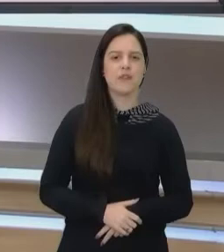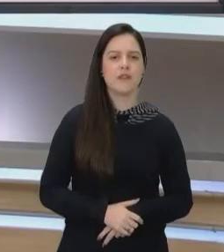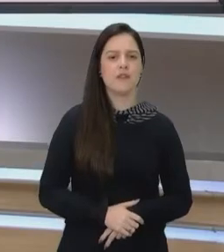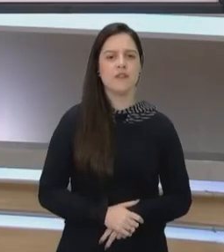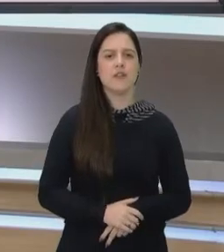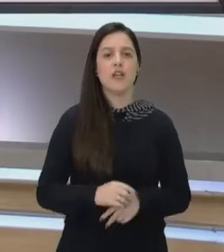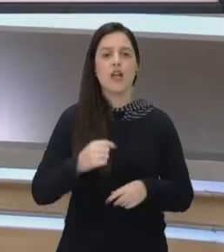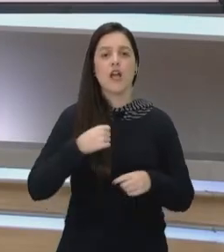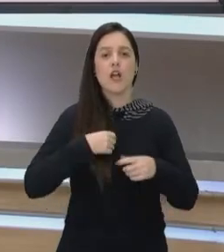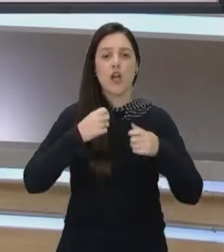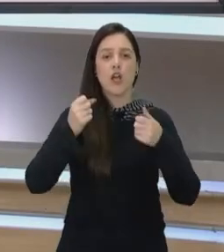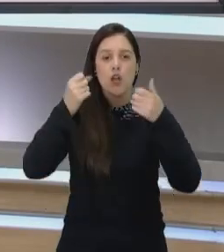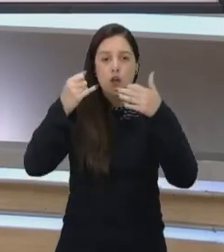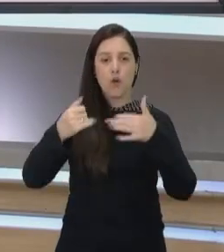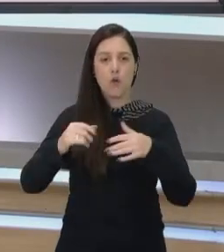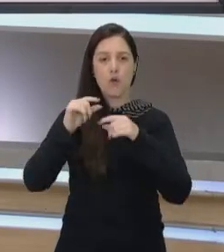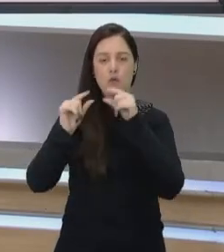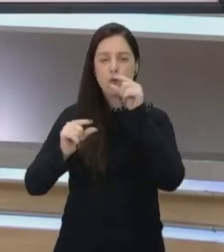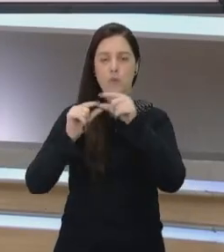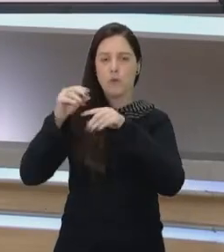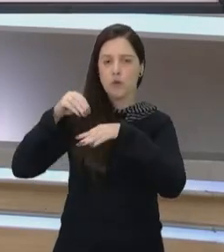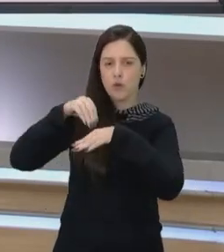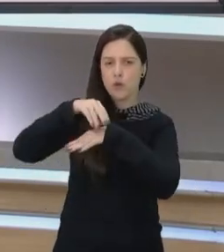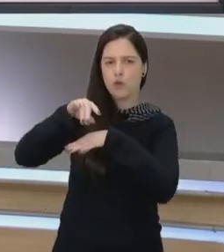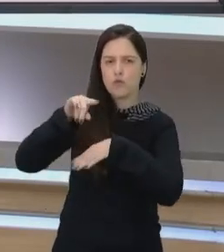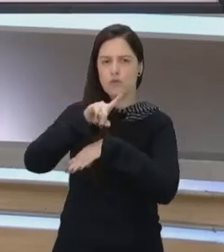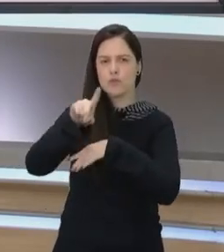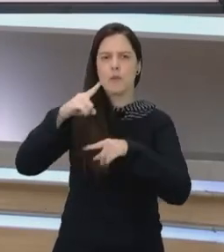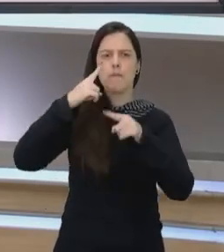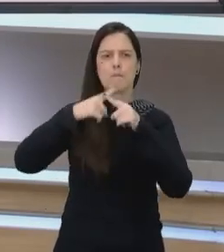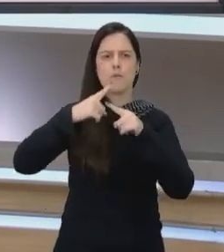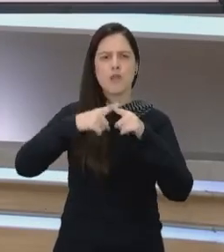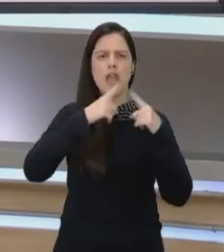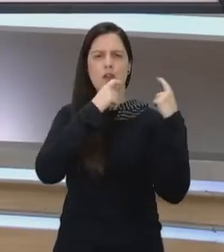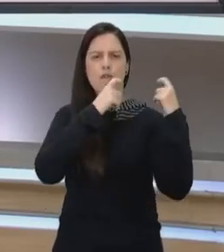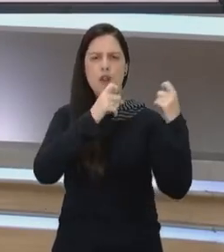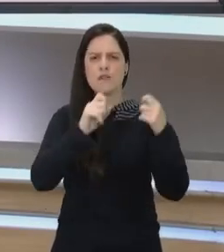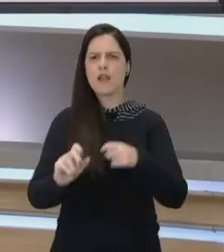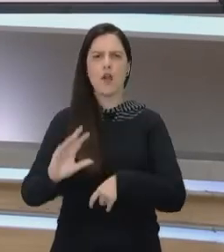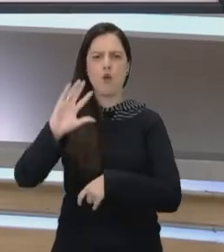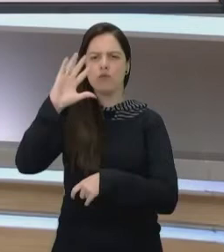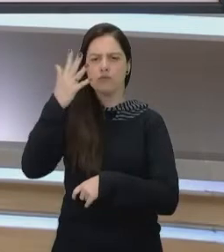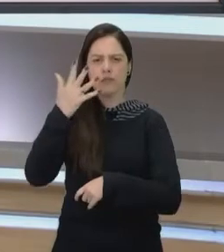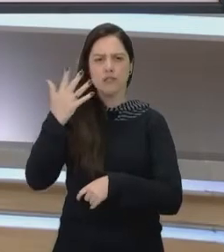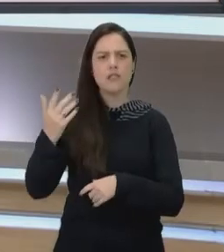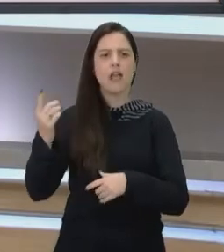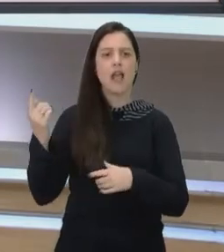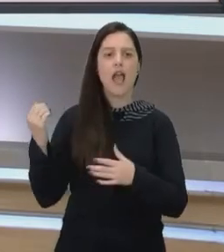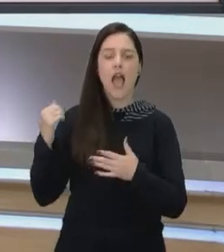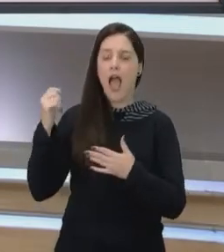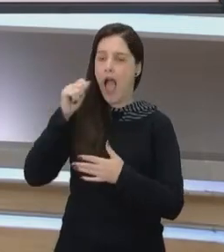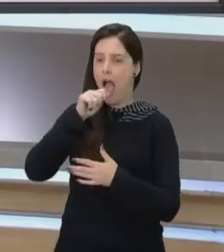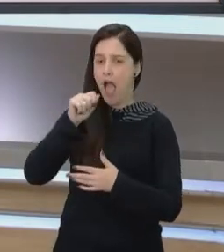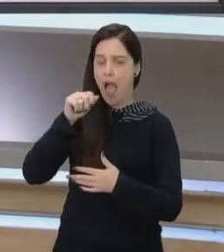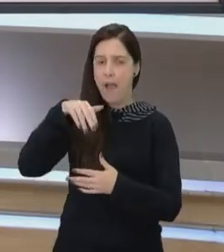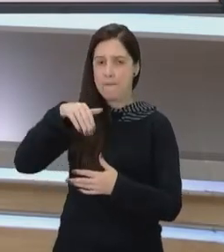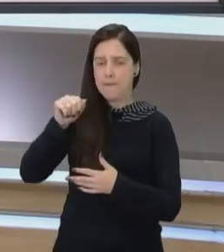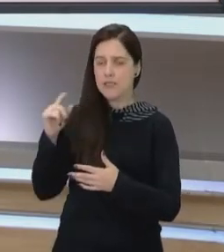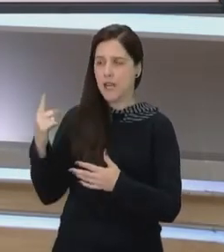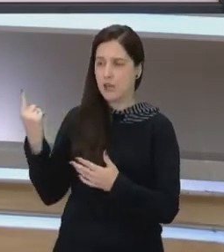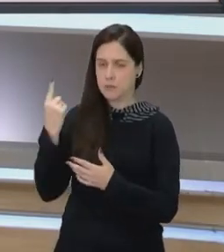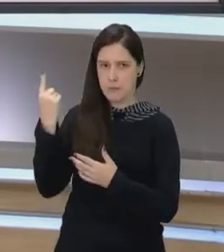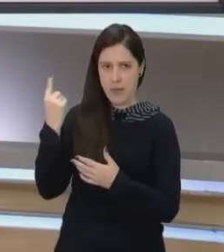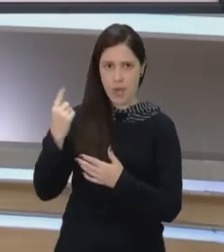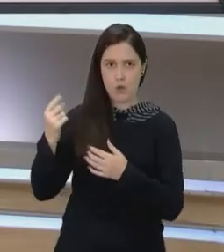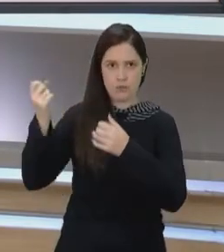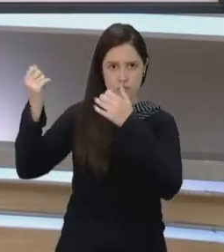Eu queria retomar um pouquinho com vocês o porquê que a violência ela acontece. A Amanda trouxe um pouquinho sobre isso no primeiro módulo,